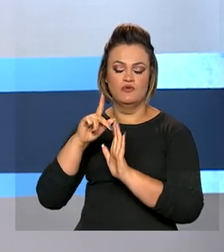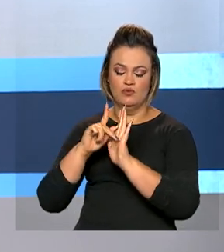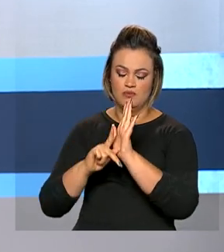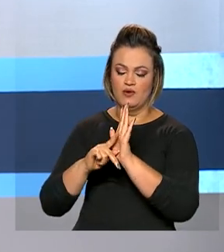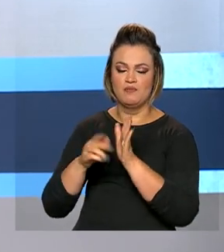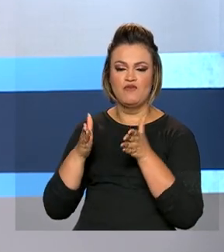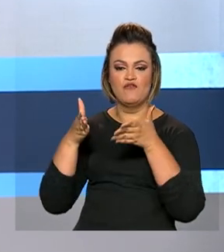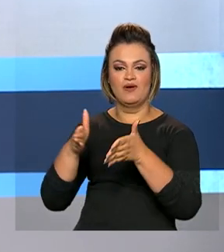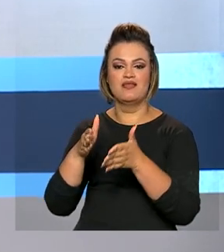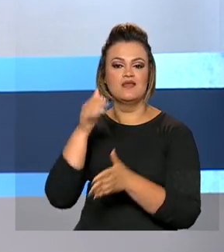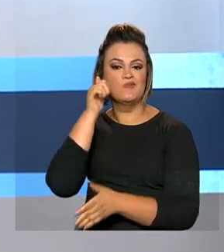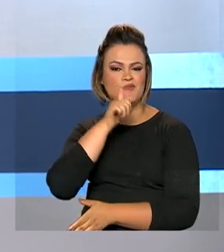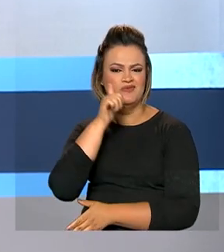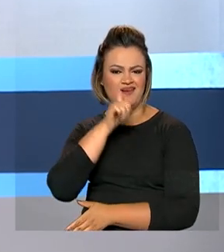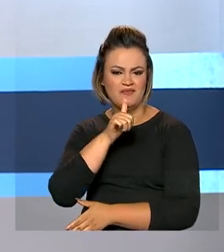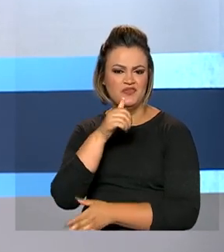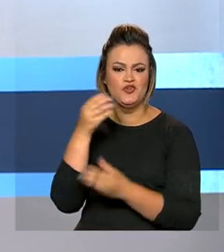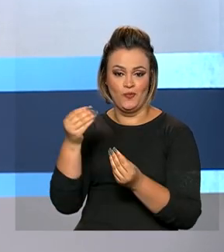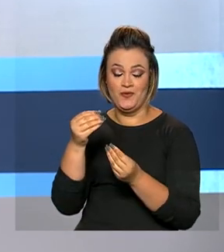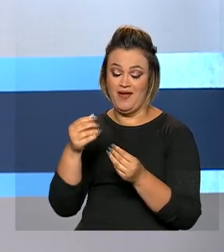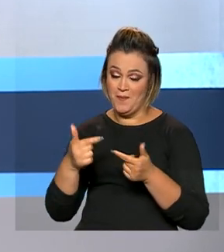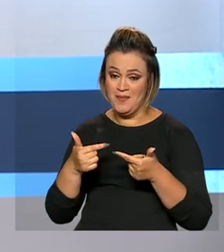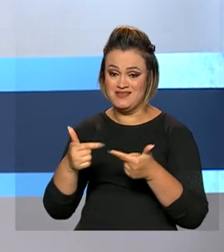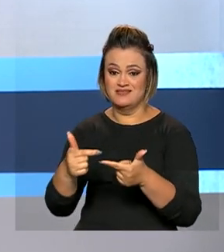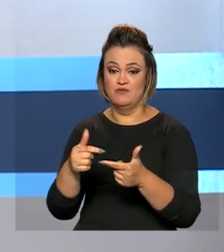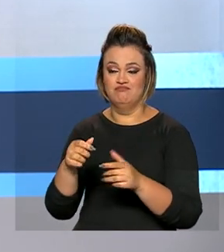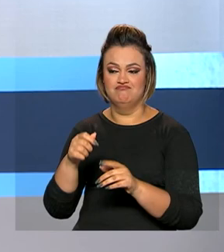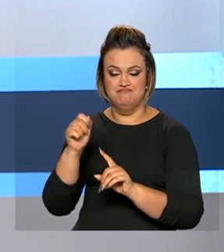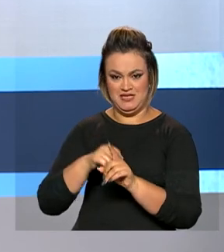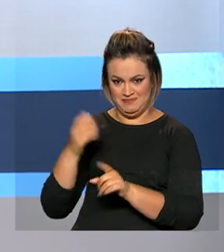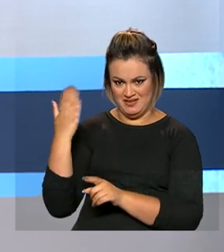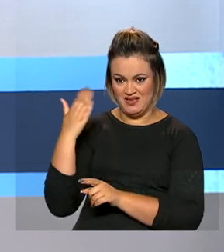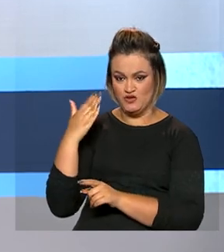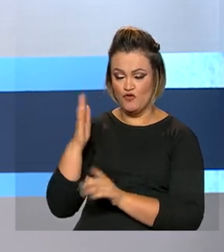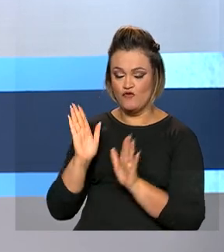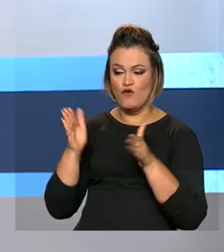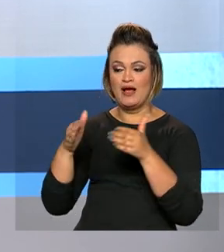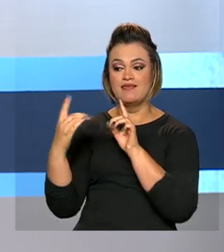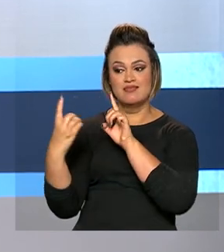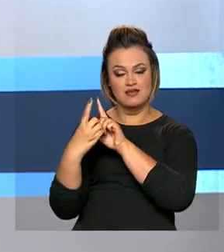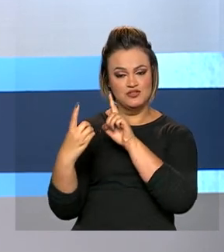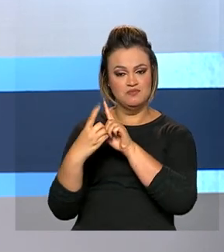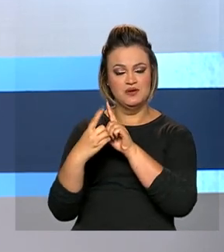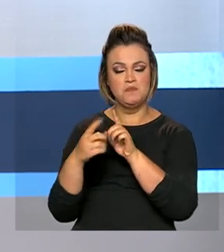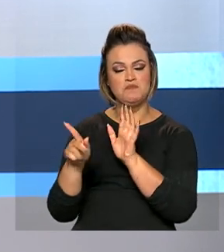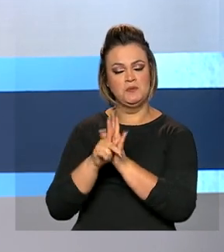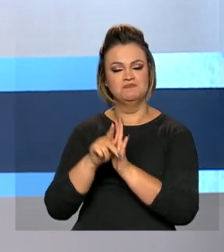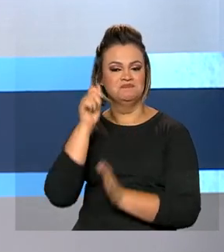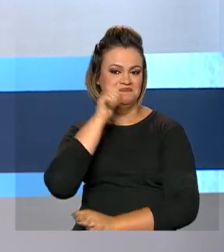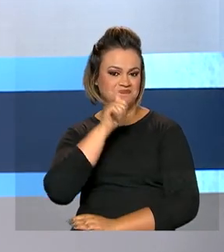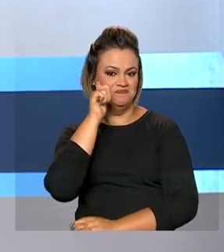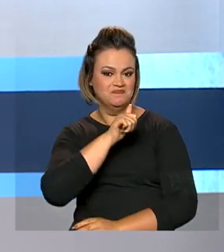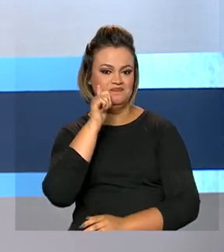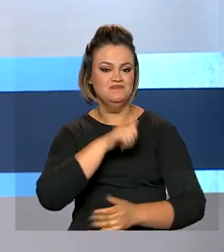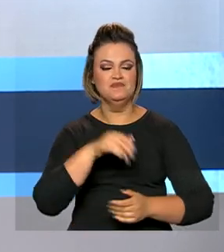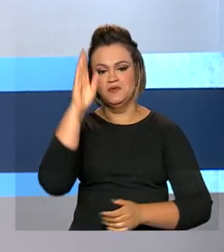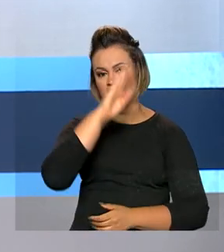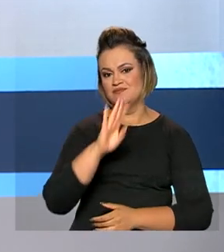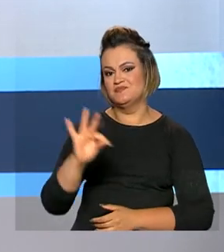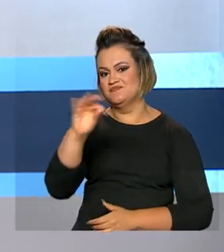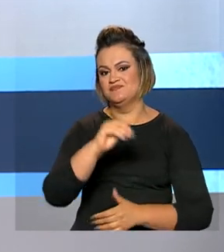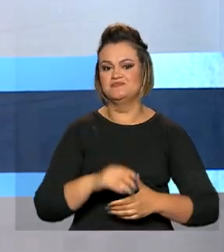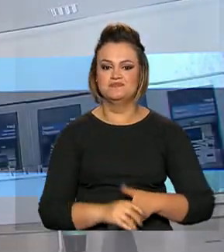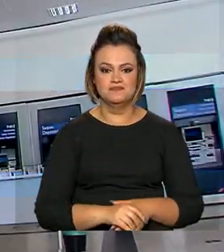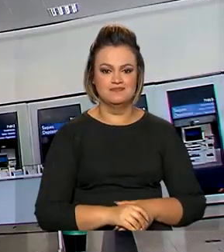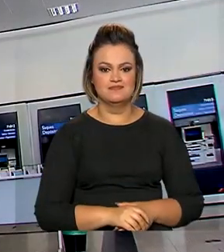Elas. A iniciativa, lançada no começo do mês passado, promove um atendimento personalizado para mulheres de todo o